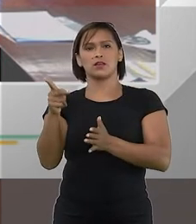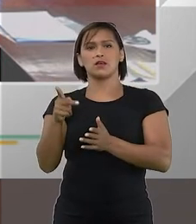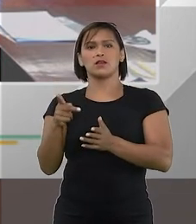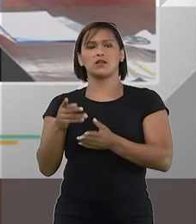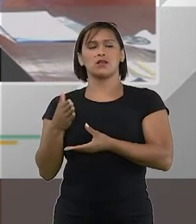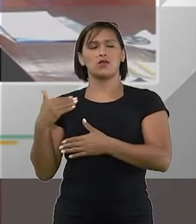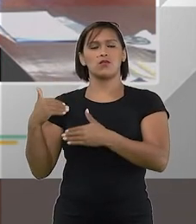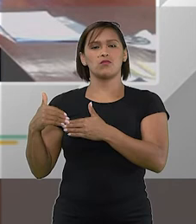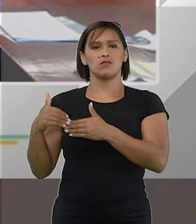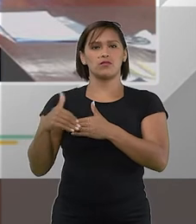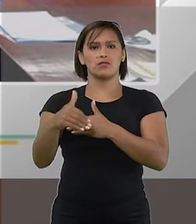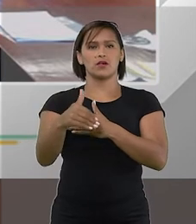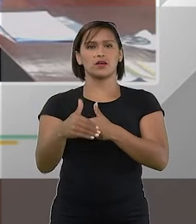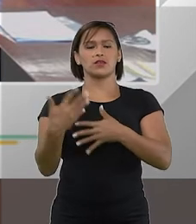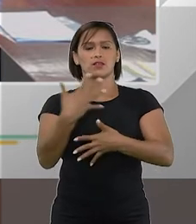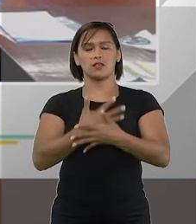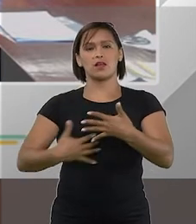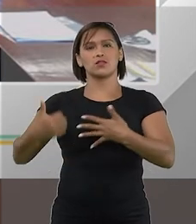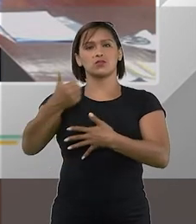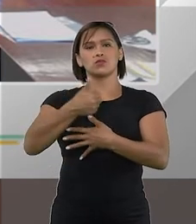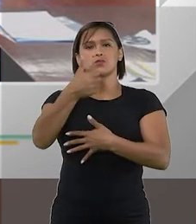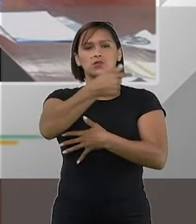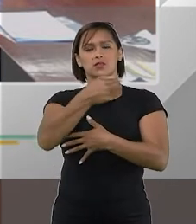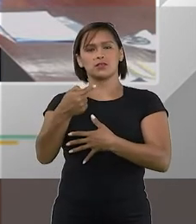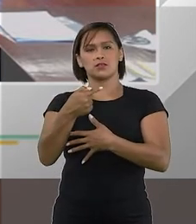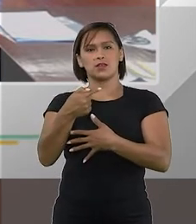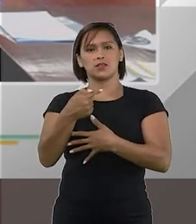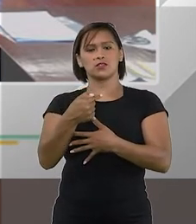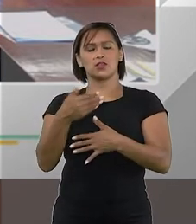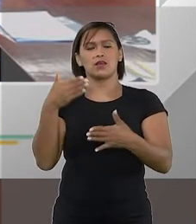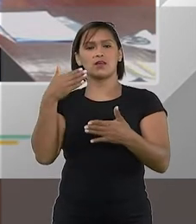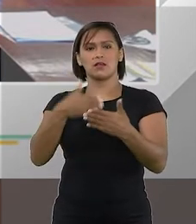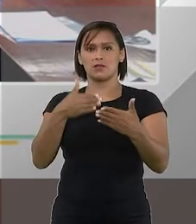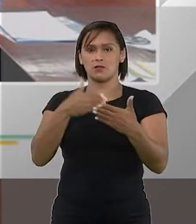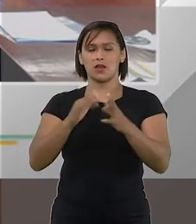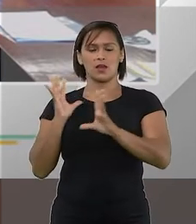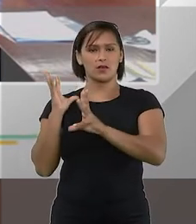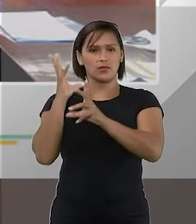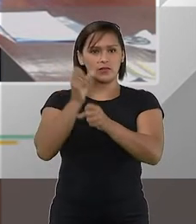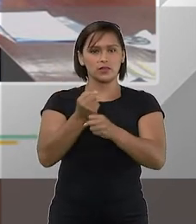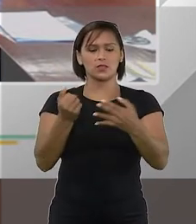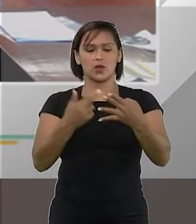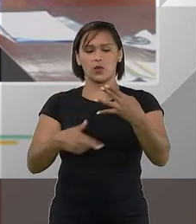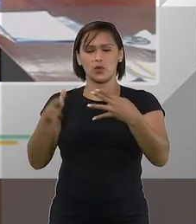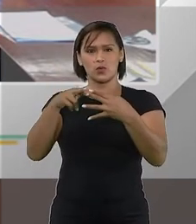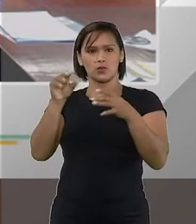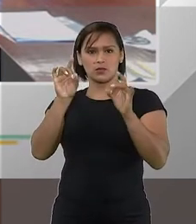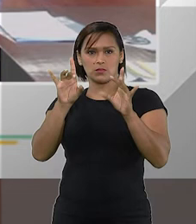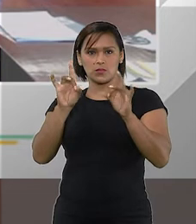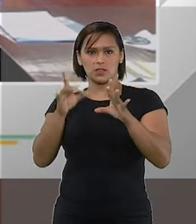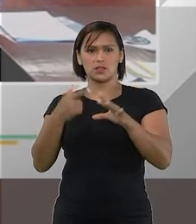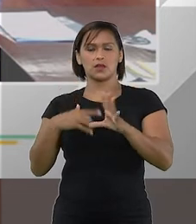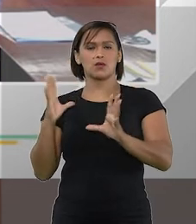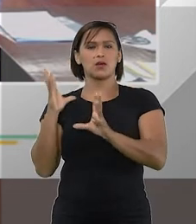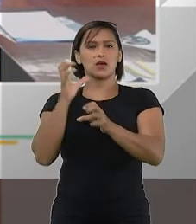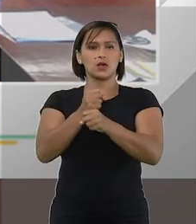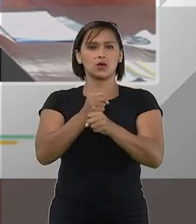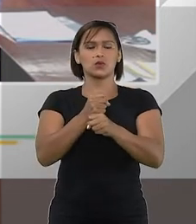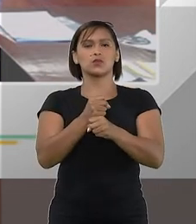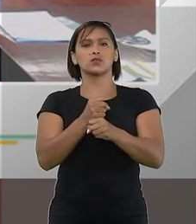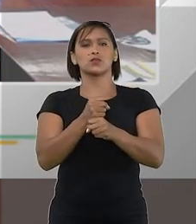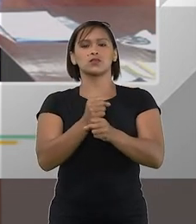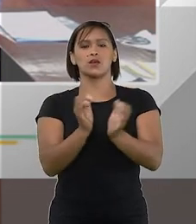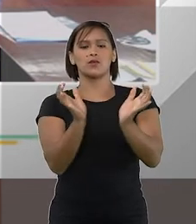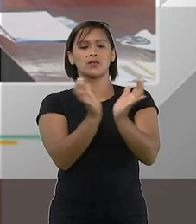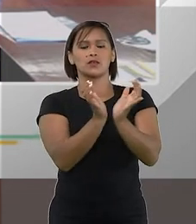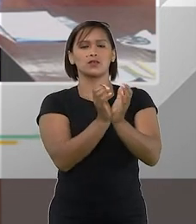embalado na súmula 7 nossa súmula 7 que impede a revisão em recurso especial da conclusão das